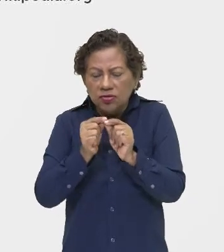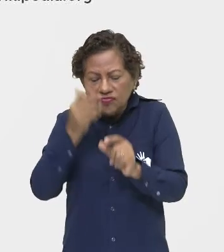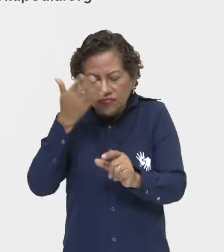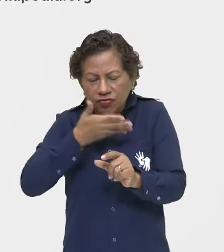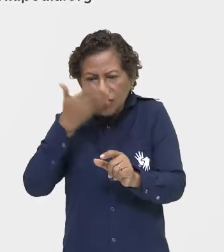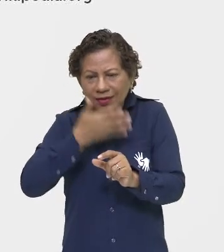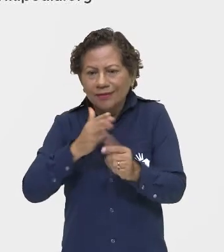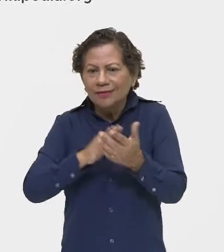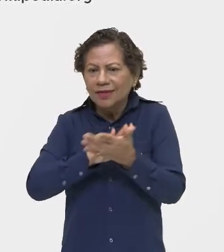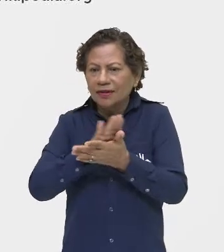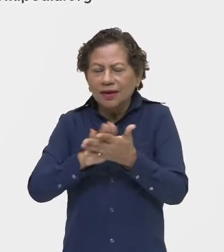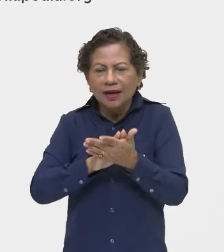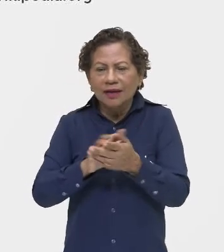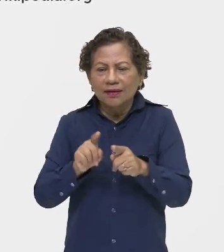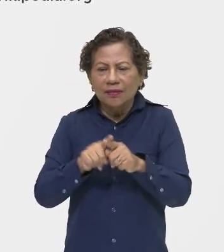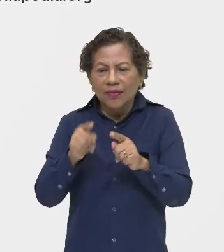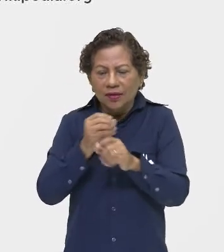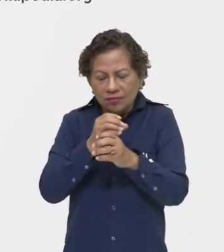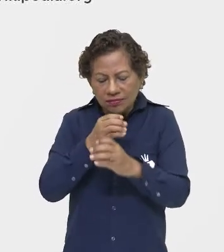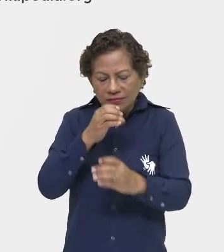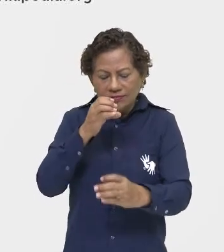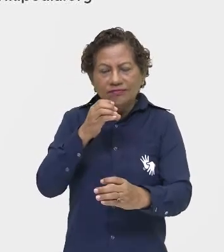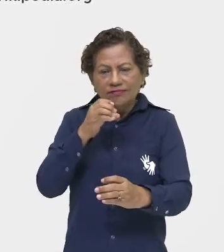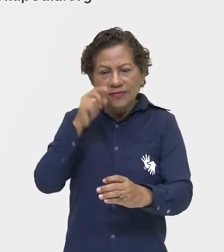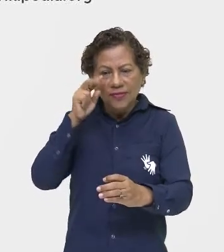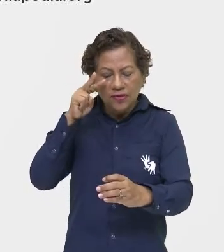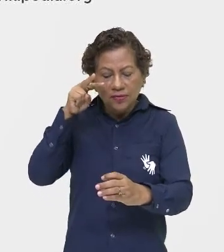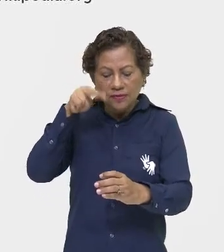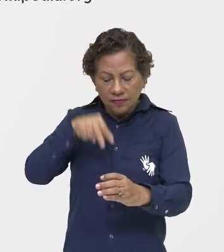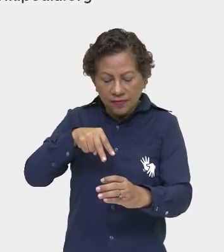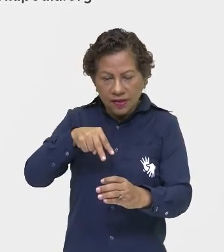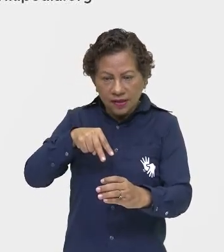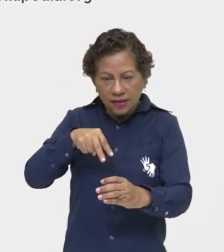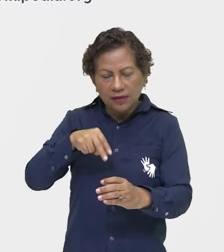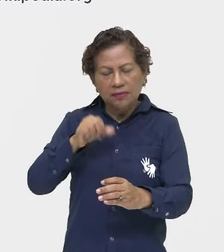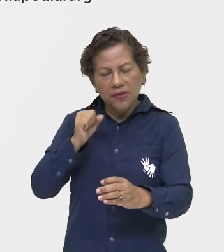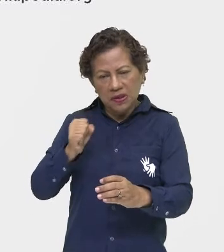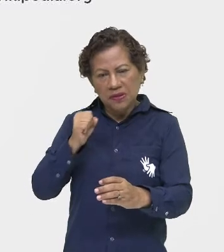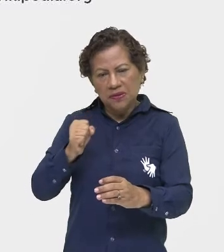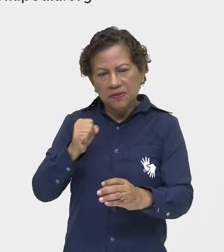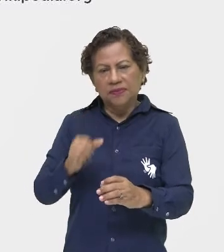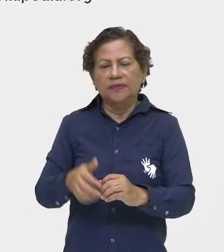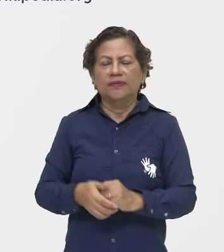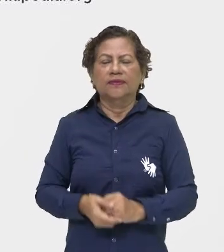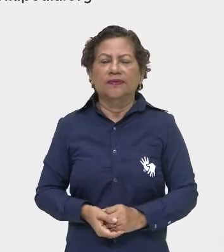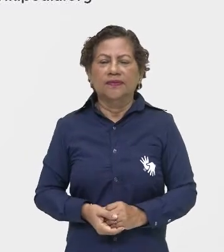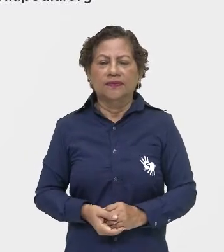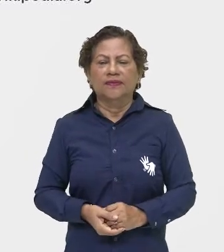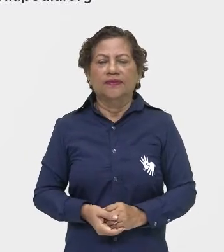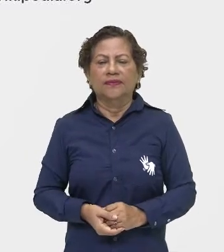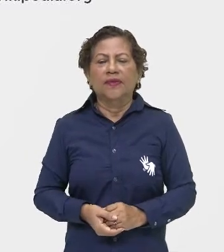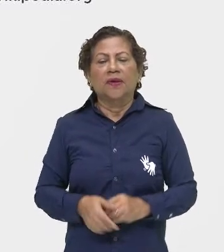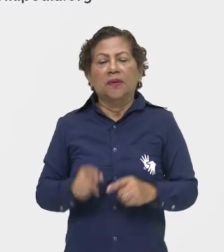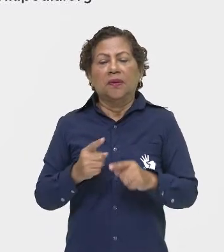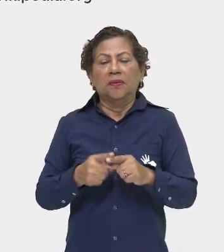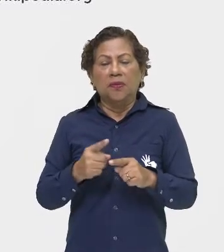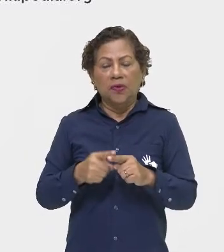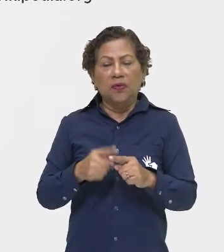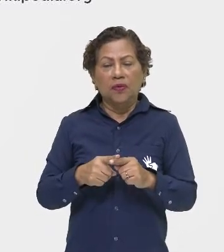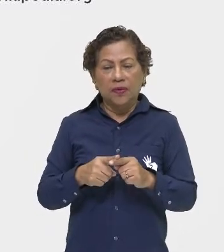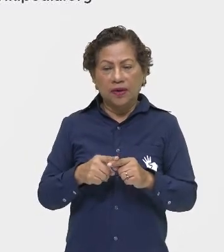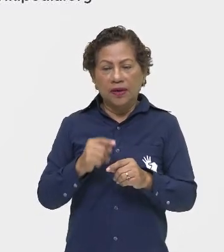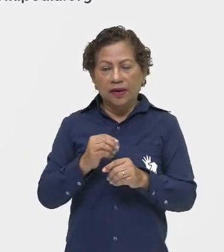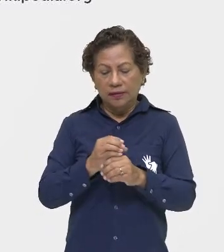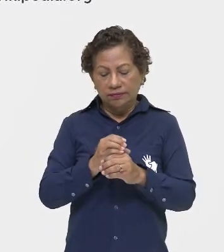imagem menor que um milímetro? E é o que? Há todo esse microscópio, que ele é